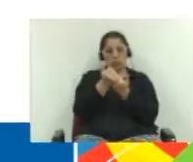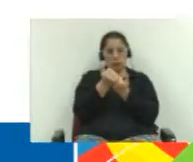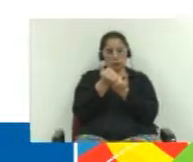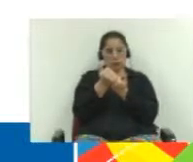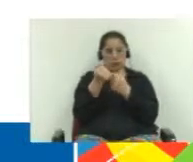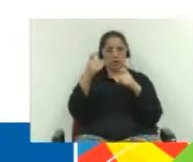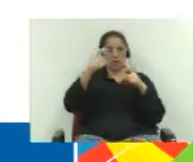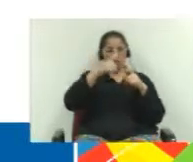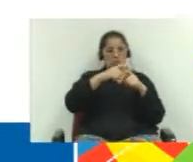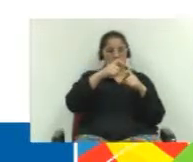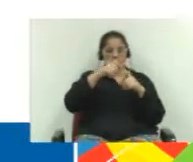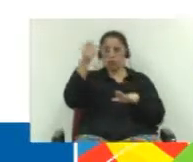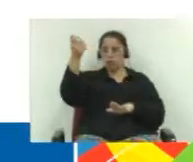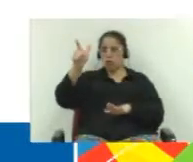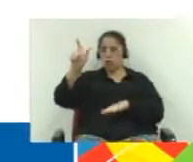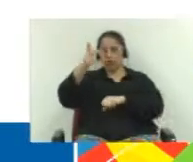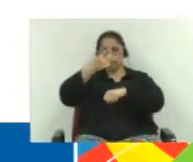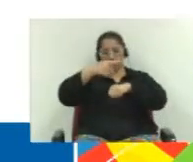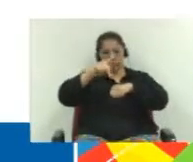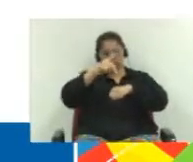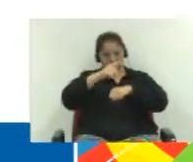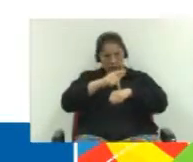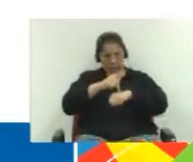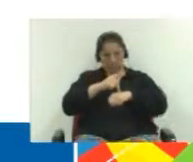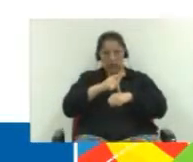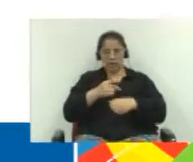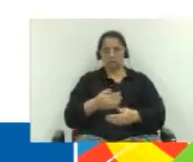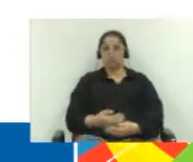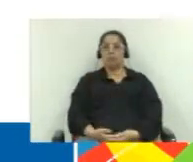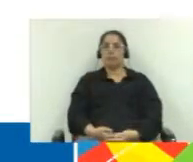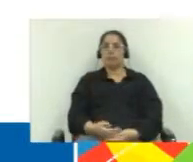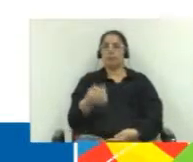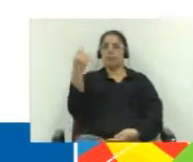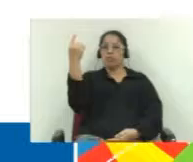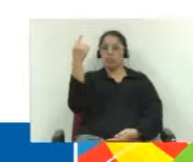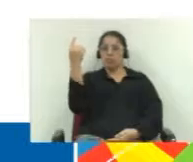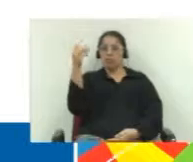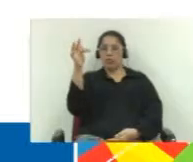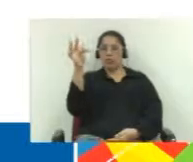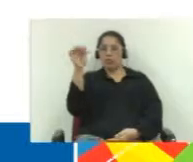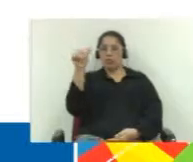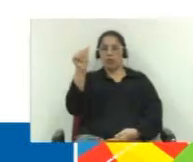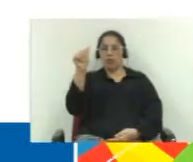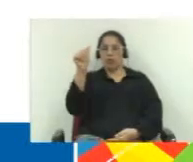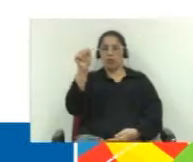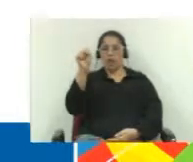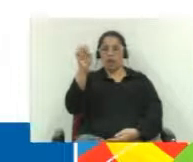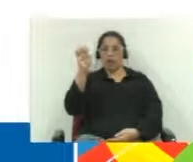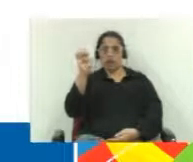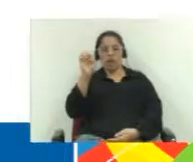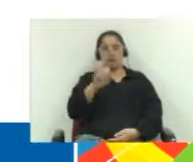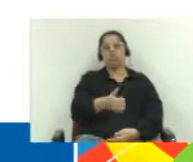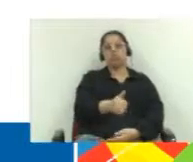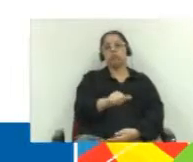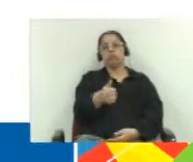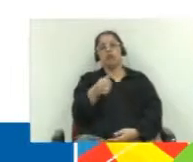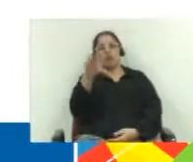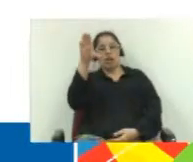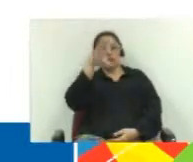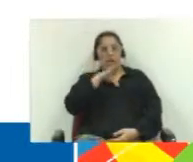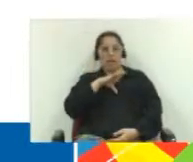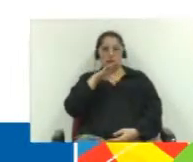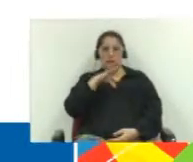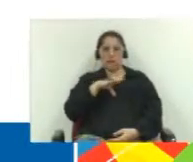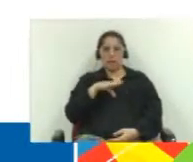profissionais para substituir, inclusive, os profissionais de outros países que estão aqui, instituiu essa nova forma.